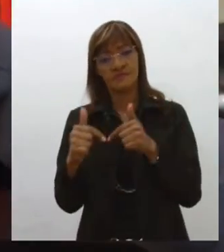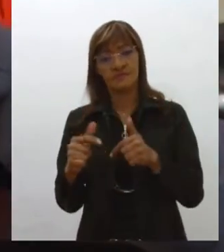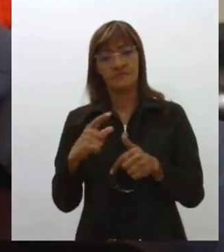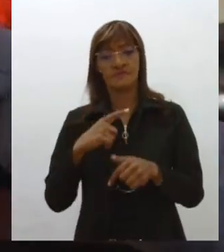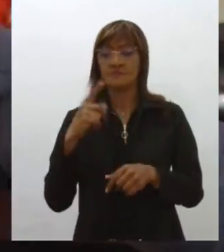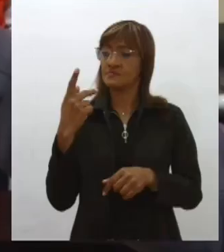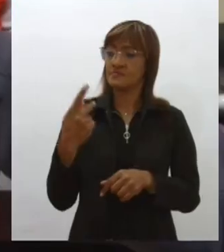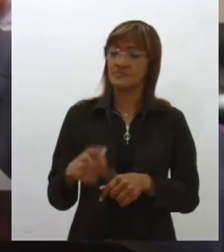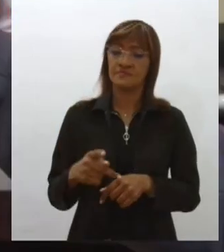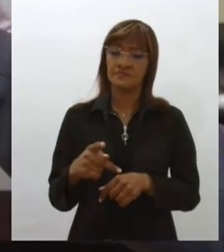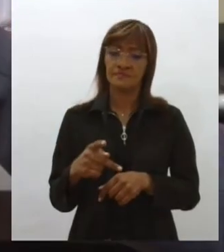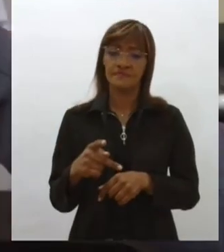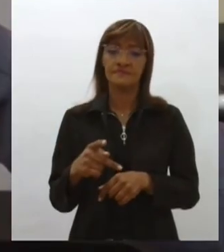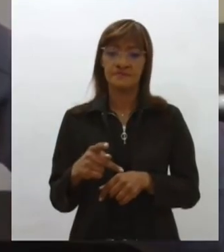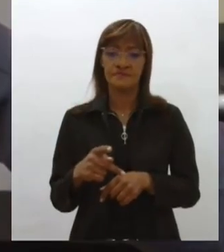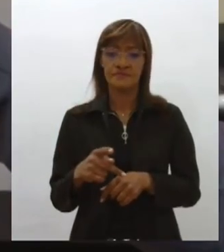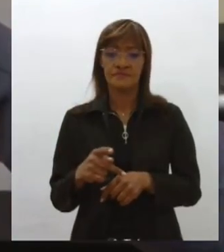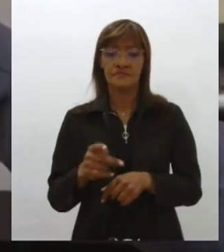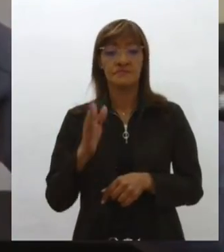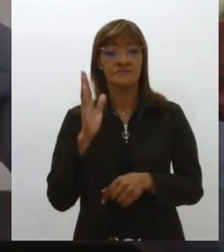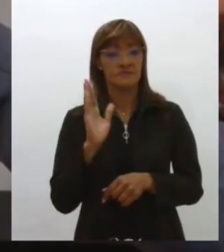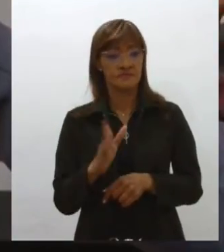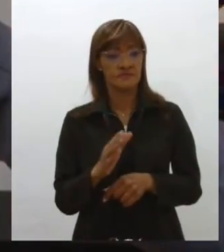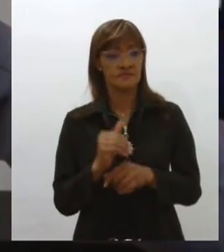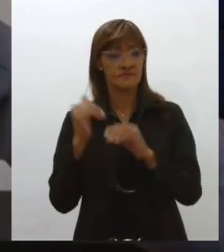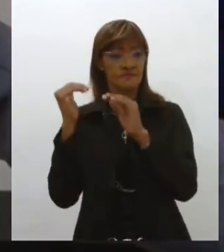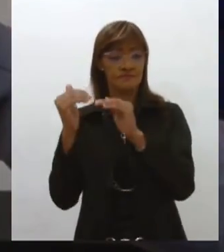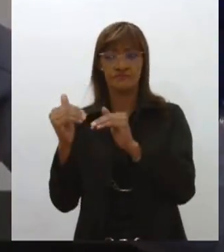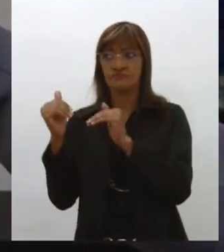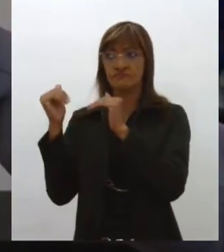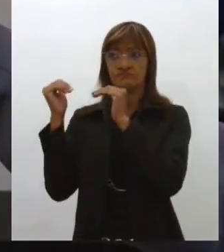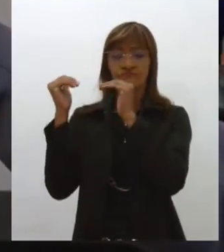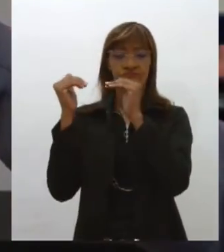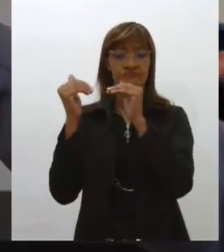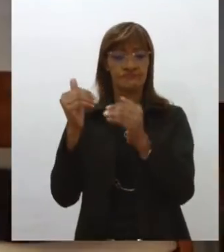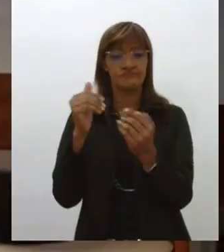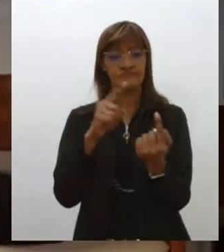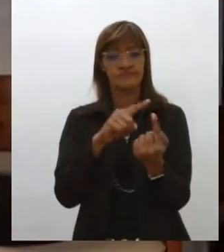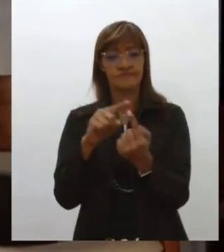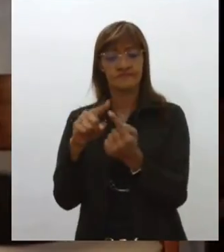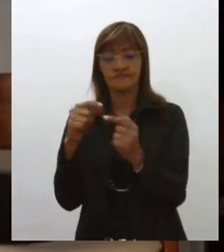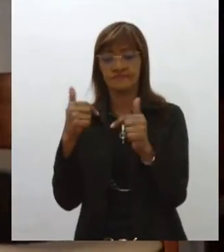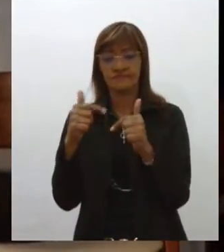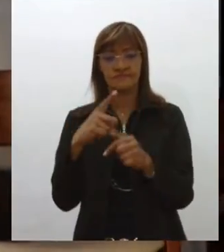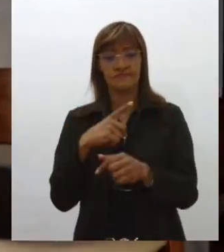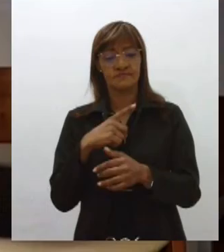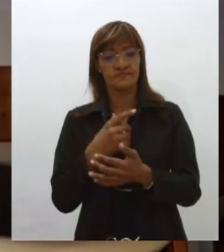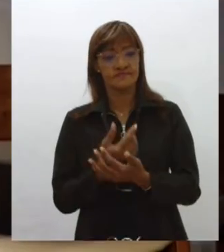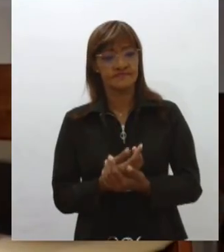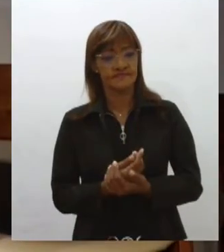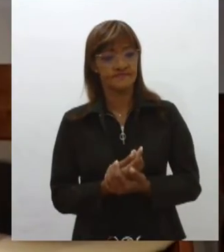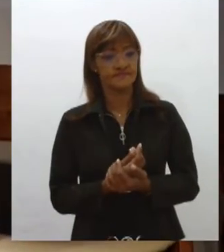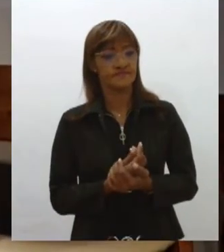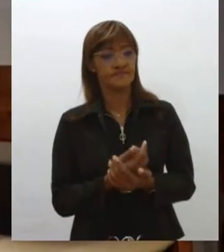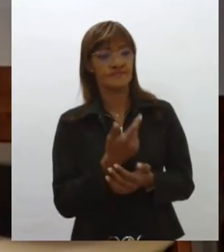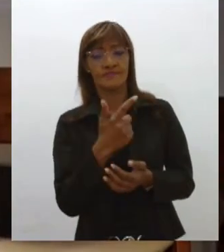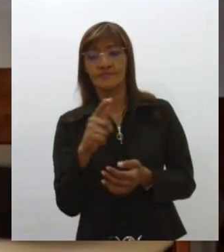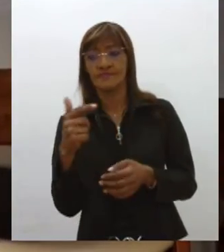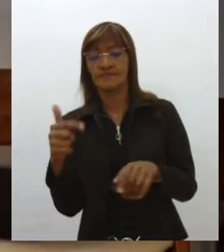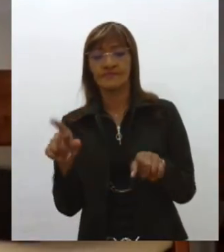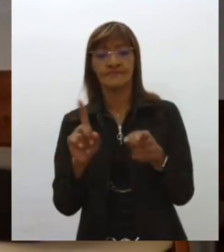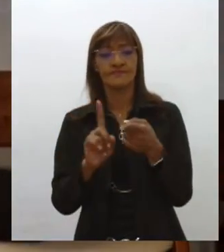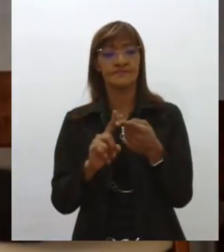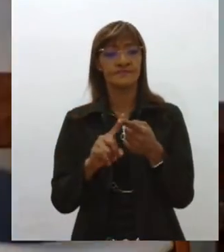últimos anos deu um salto exponencial na qualidade do serviço prestado. Outras entidades participaram da homenagem.